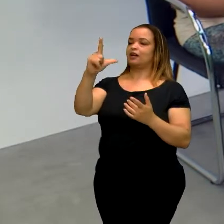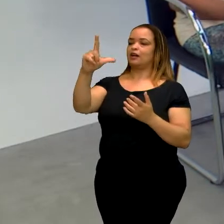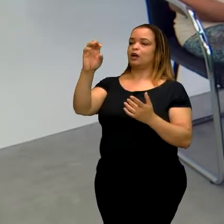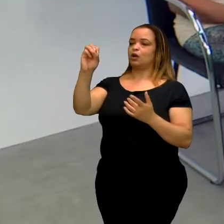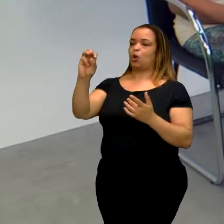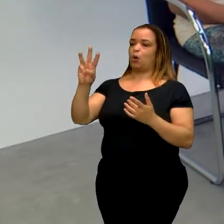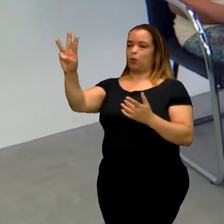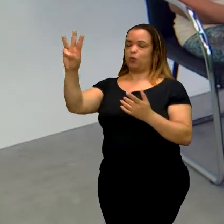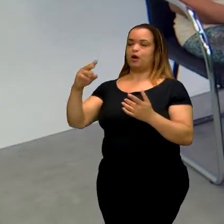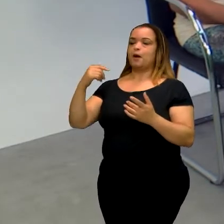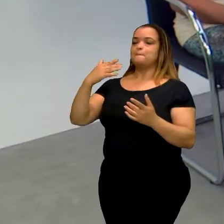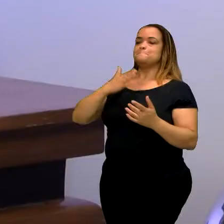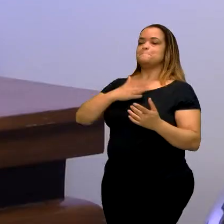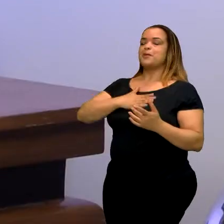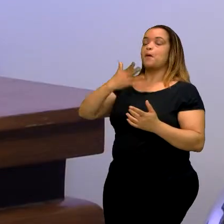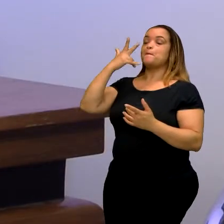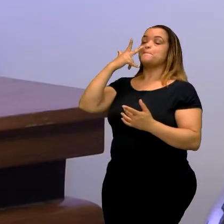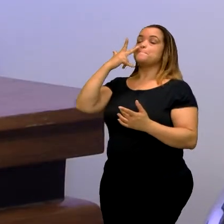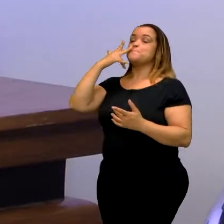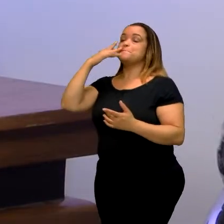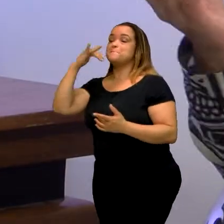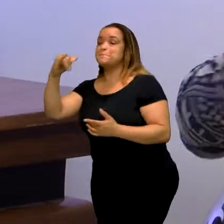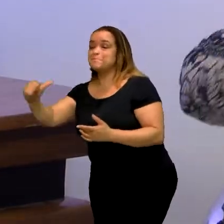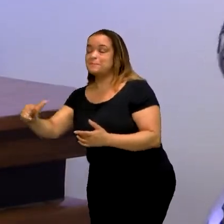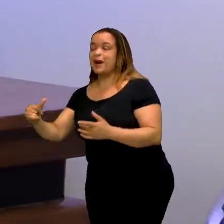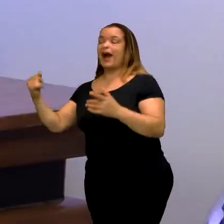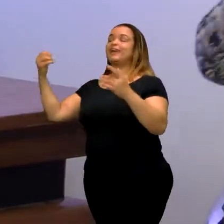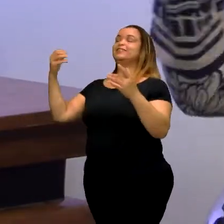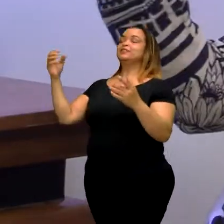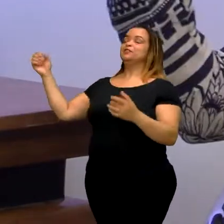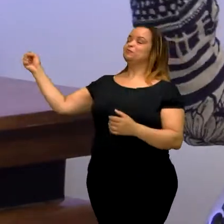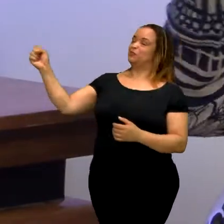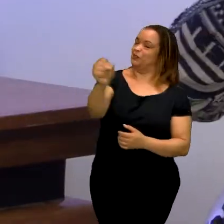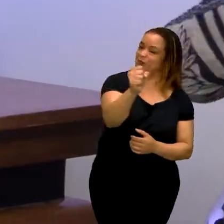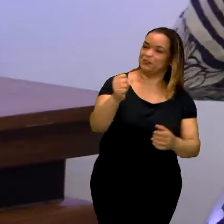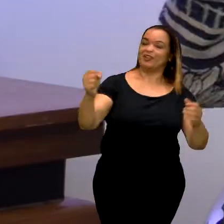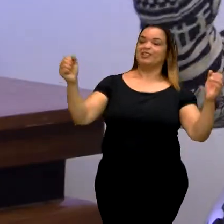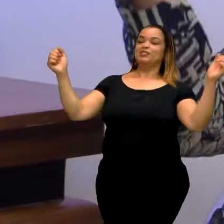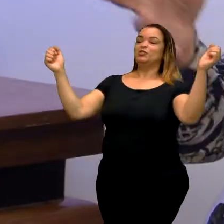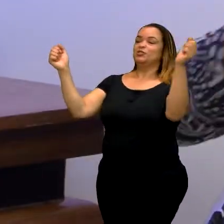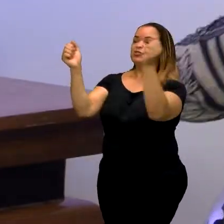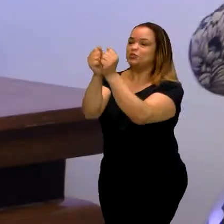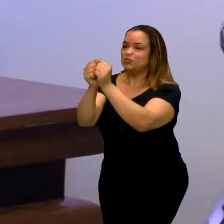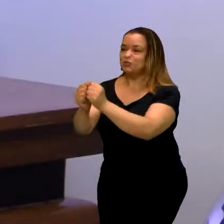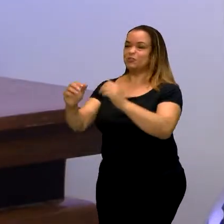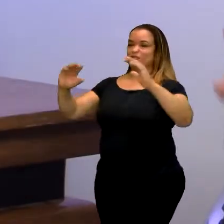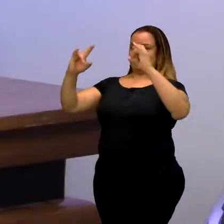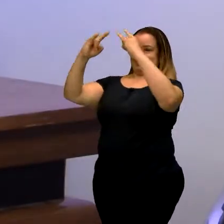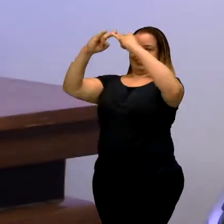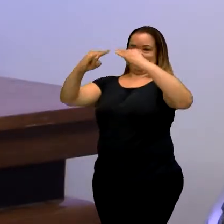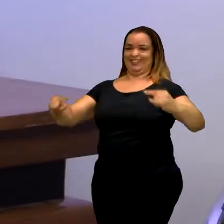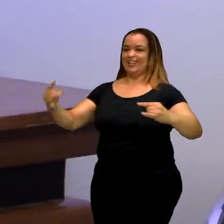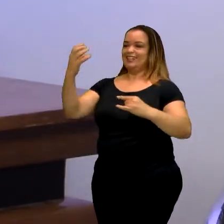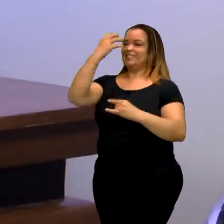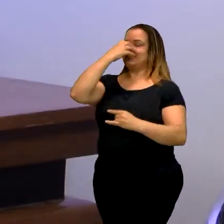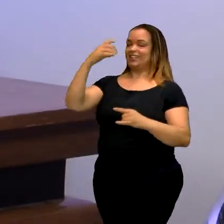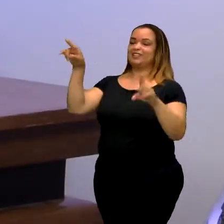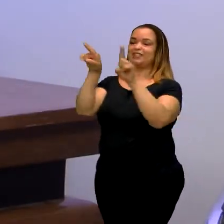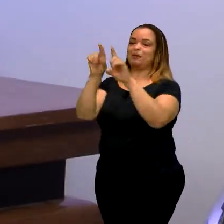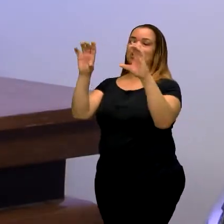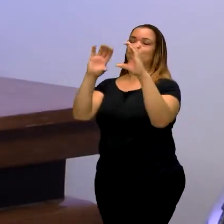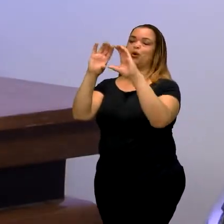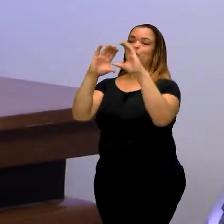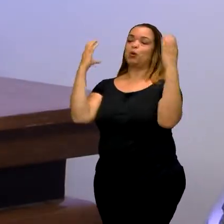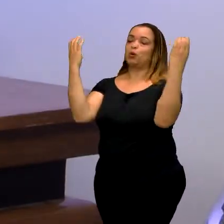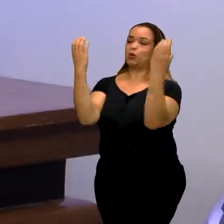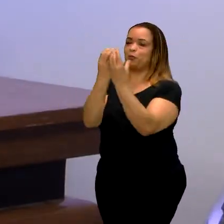pai adorava me levar ao circo. Eu adorava. Na hebraica também tinha um teatro sempre. Traziam os palhaços. Eu amava